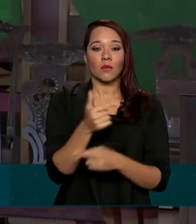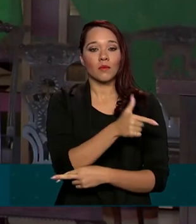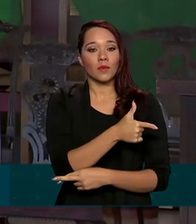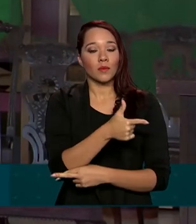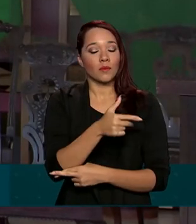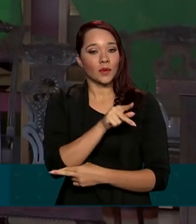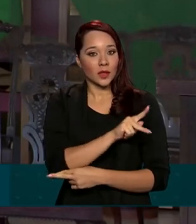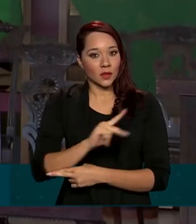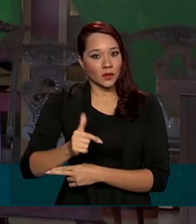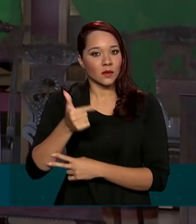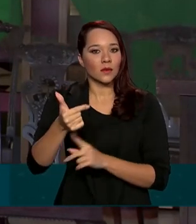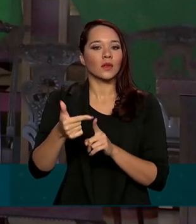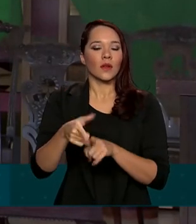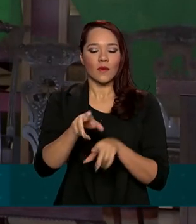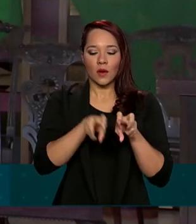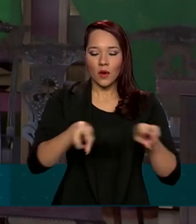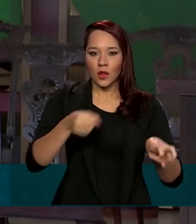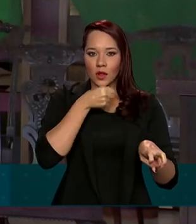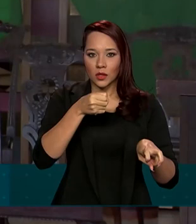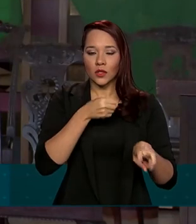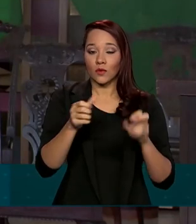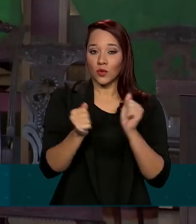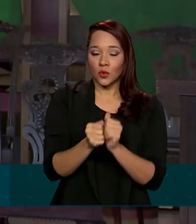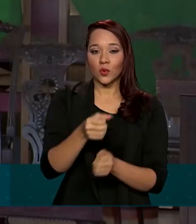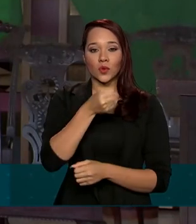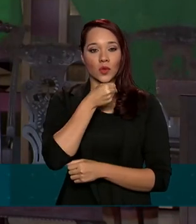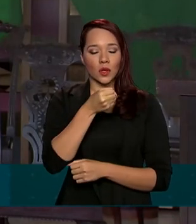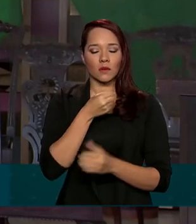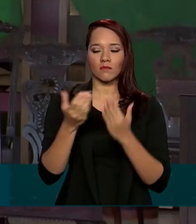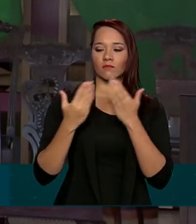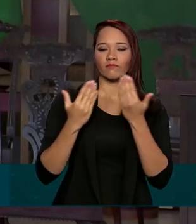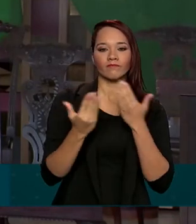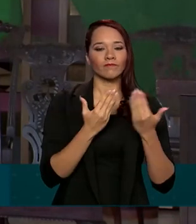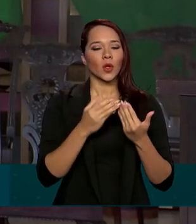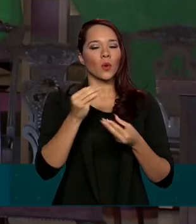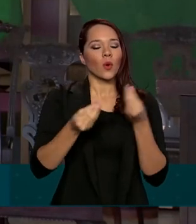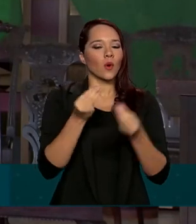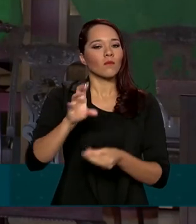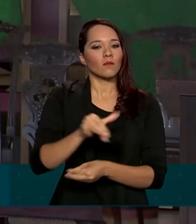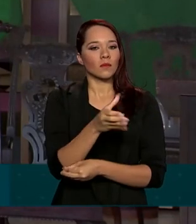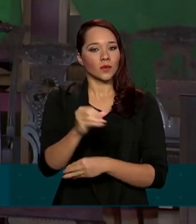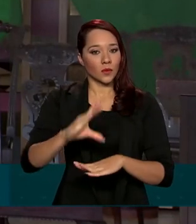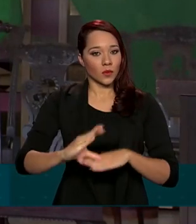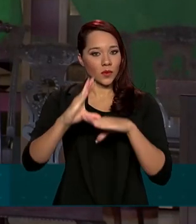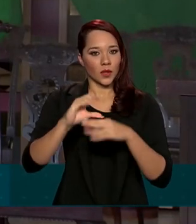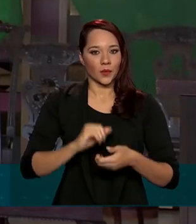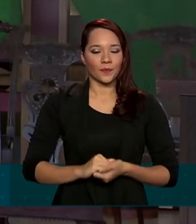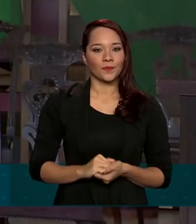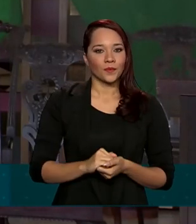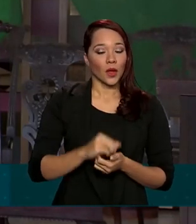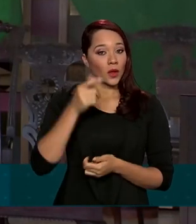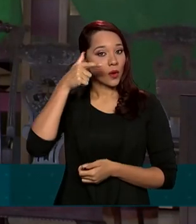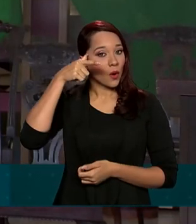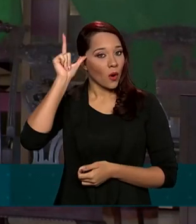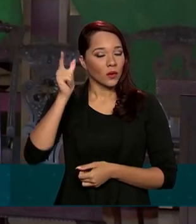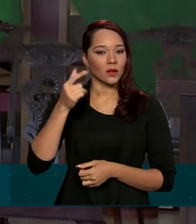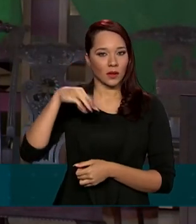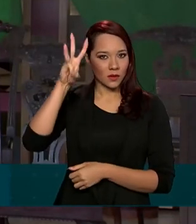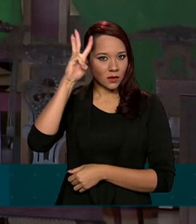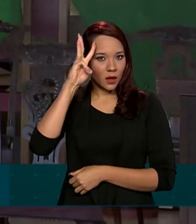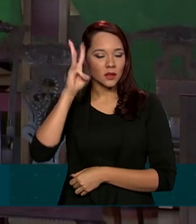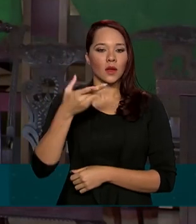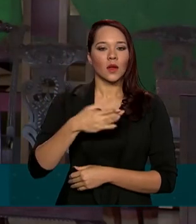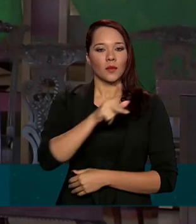coletiva de imprensa com jornalistas, vai conversar com jornalistas sobre as ações desse Conselho. E ontem, nessa terça-feira, o vice-presidente